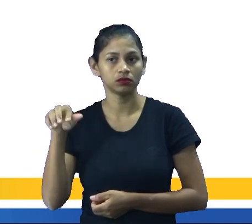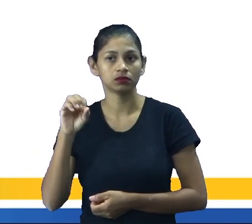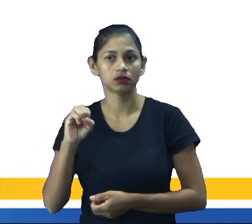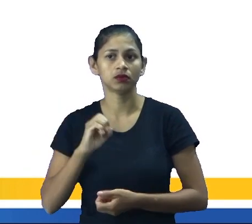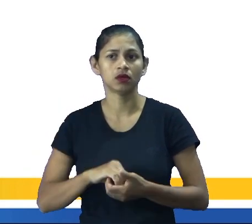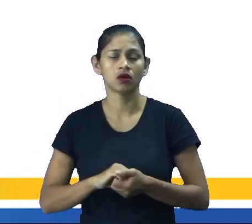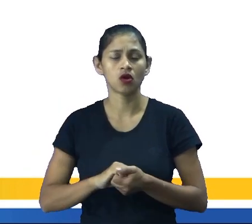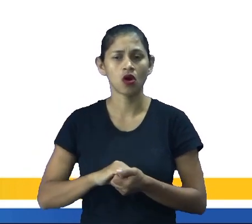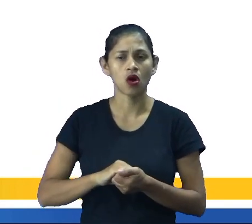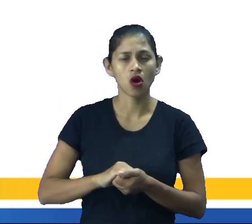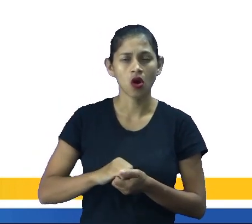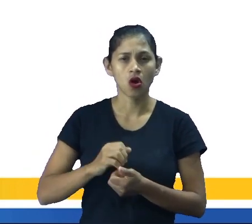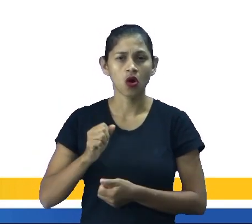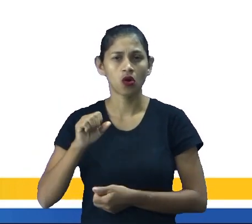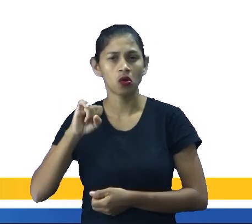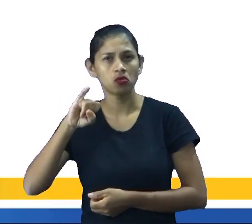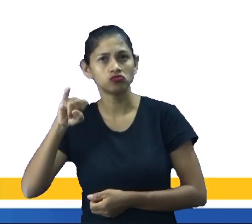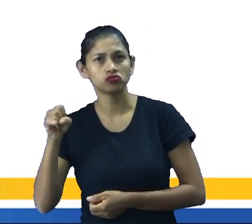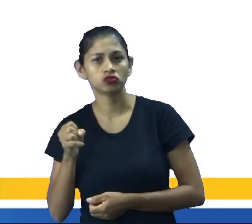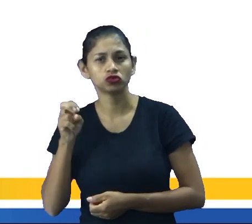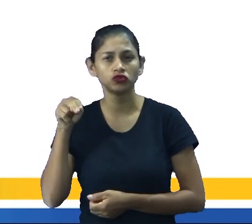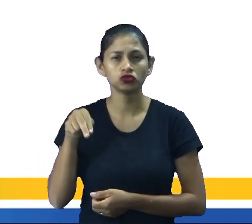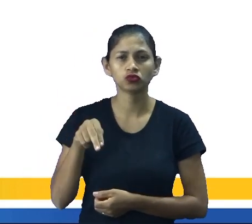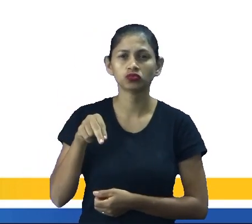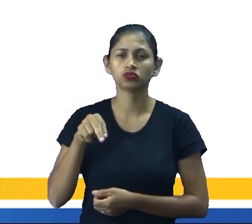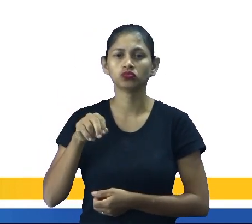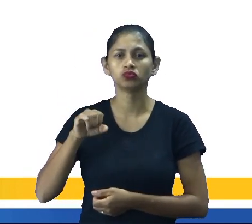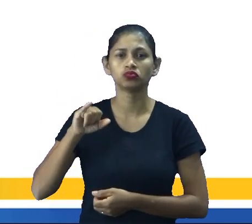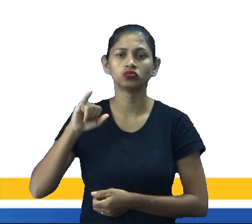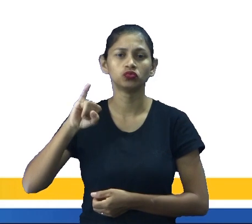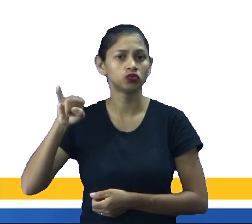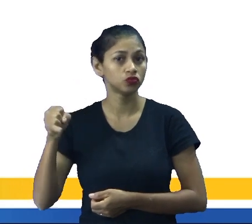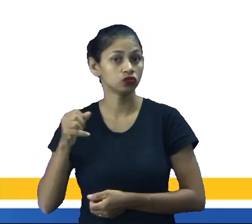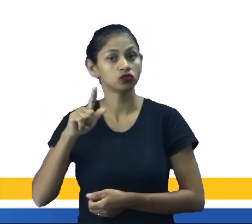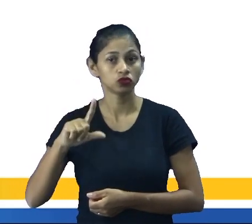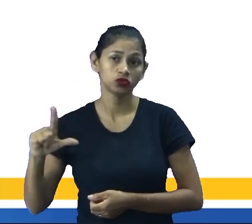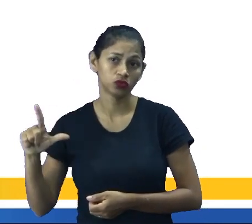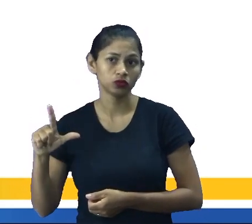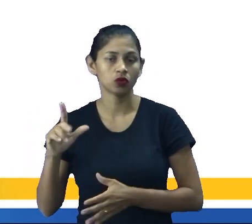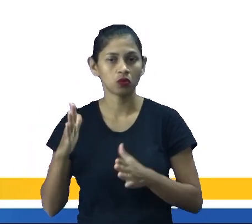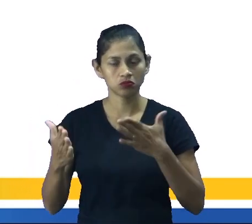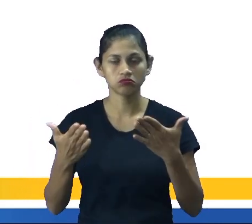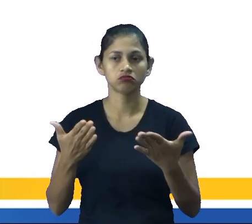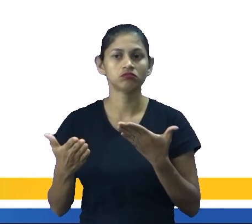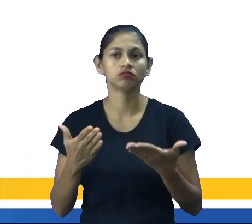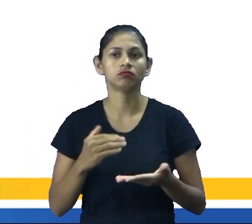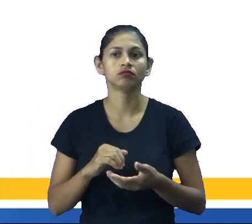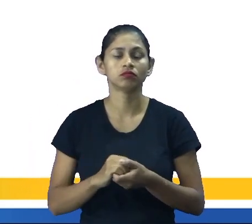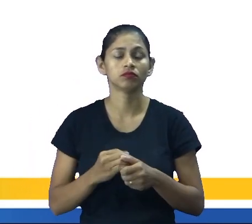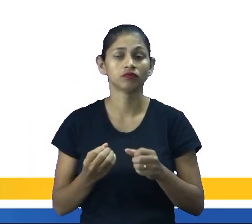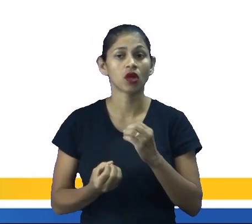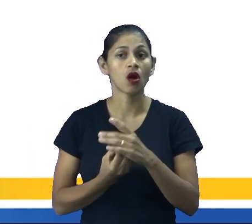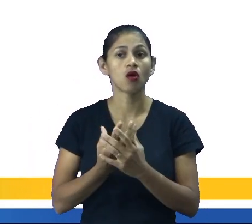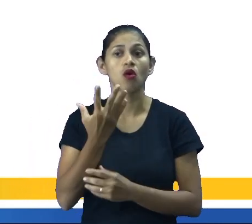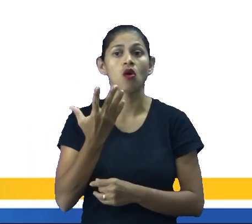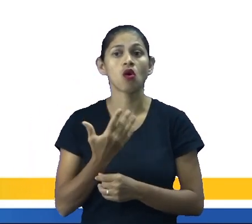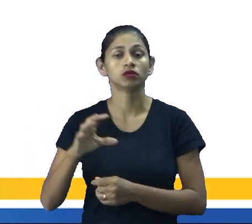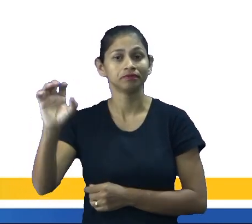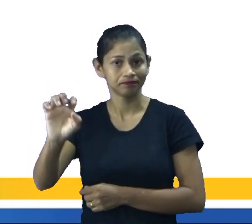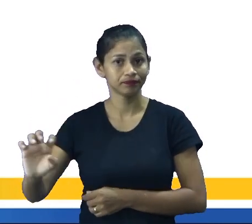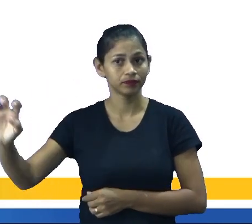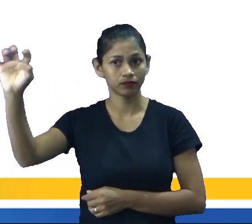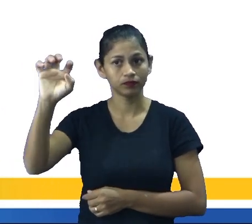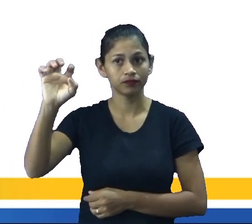e julho. É uma festa famosa no Brasil, mas que na verdade tem suas origens na Europa. A festa junina, ou June